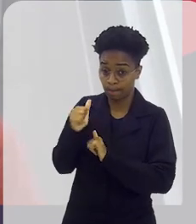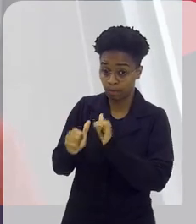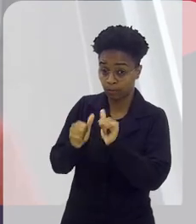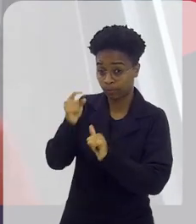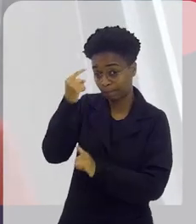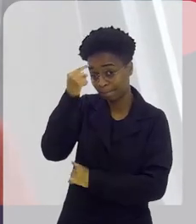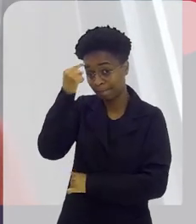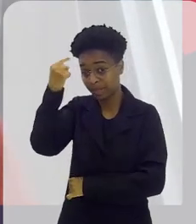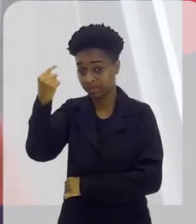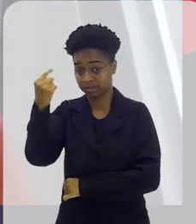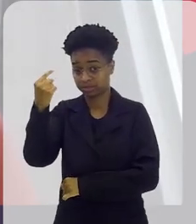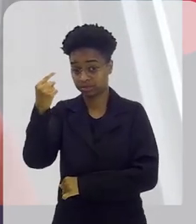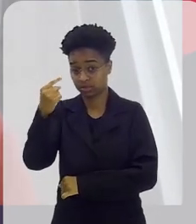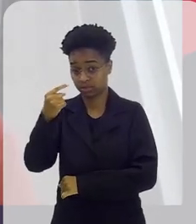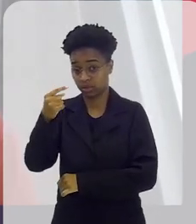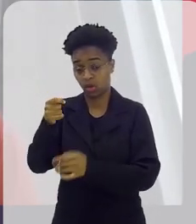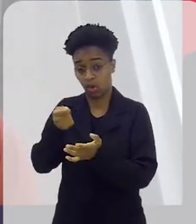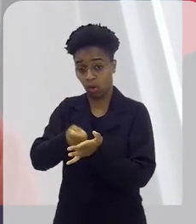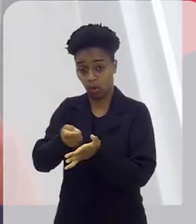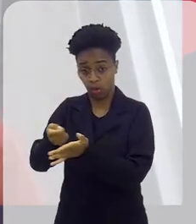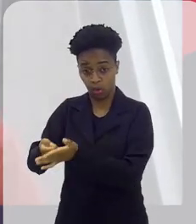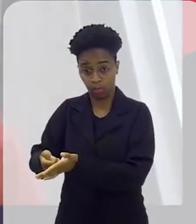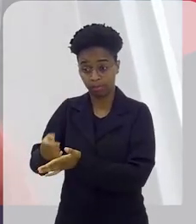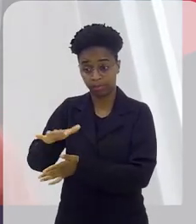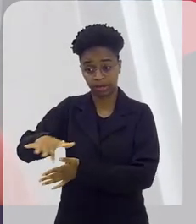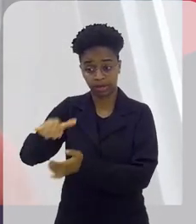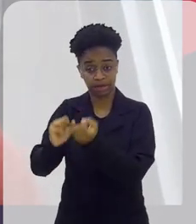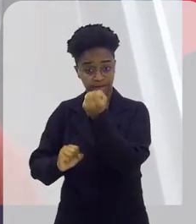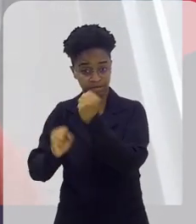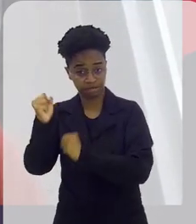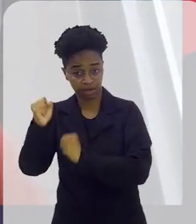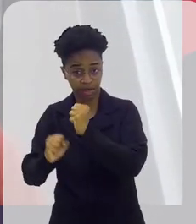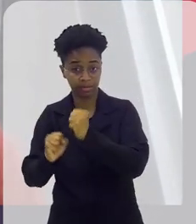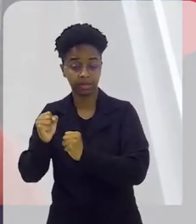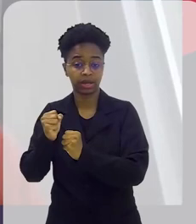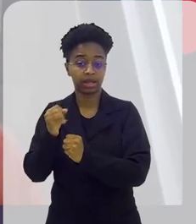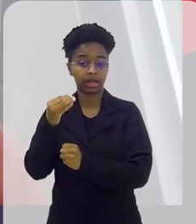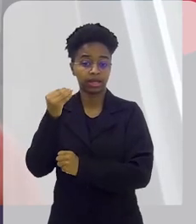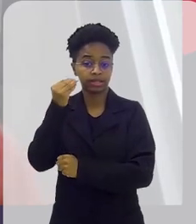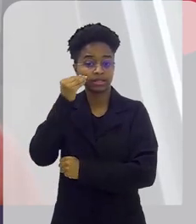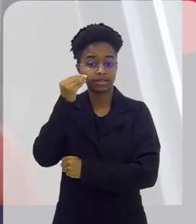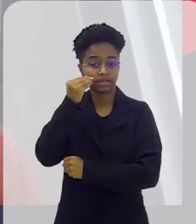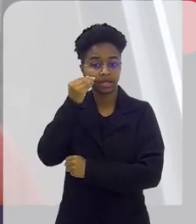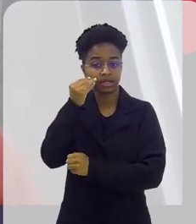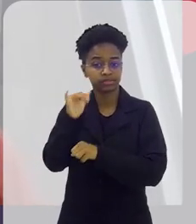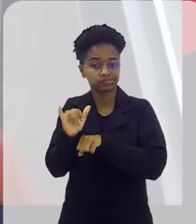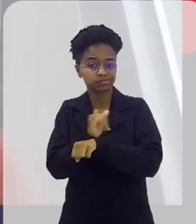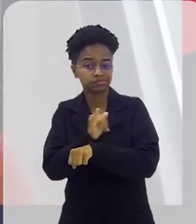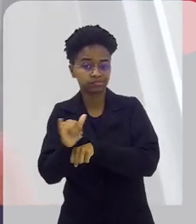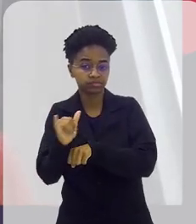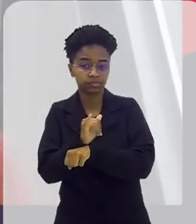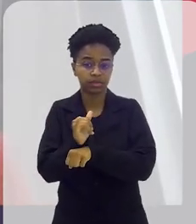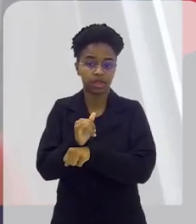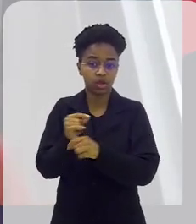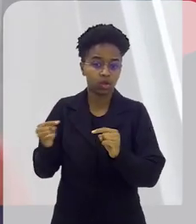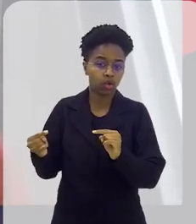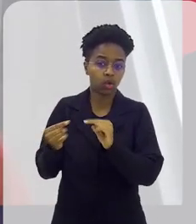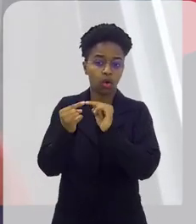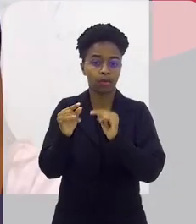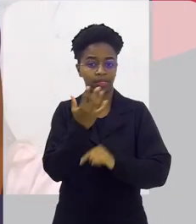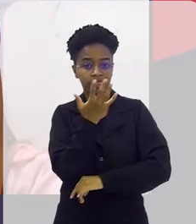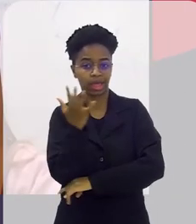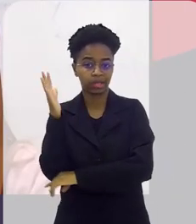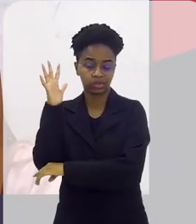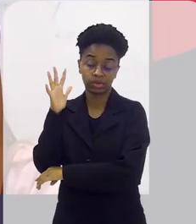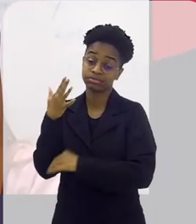mudando o nosso pensamento, exigindo que essa indústria busque alternativas verdes,